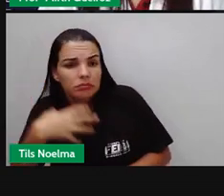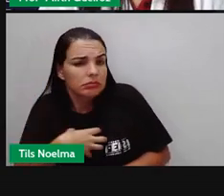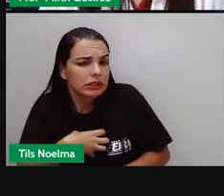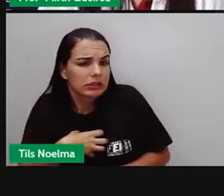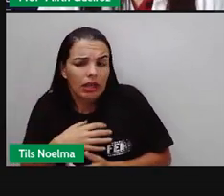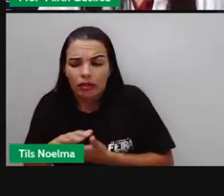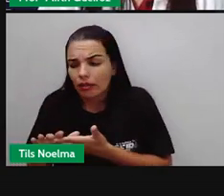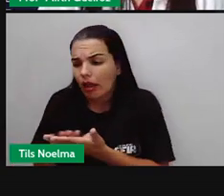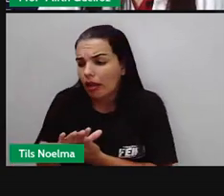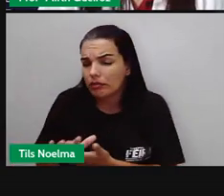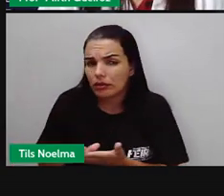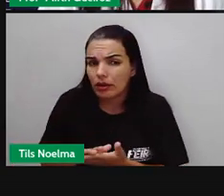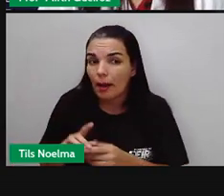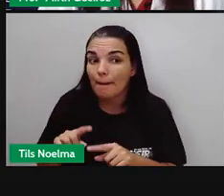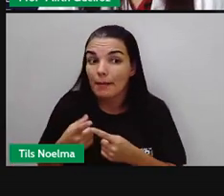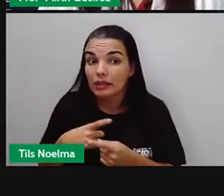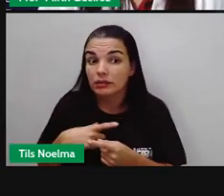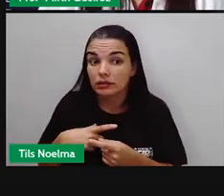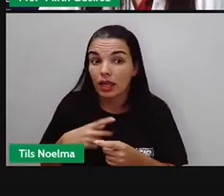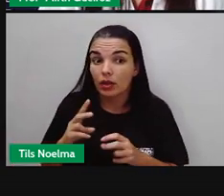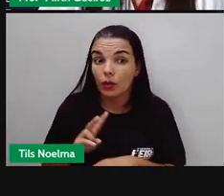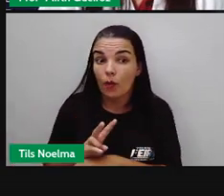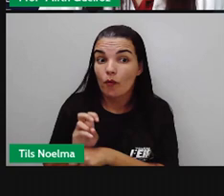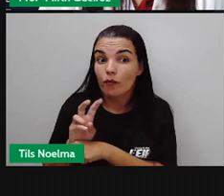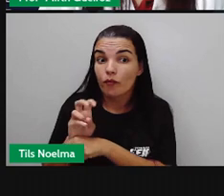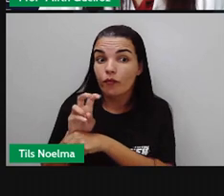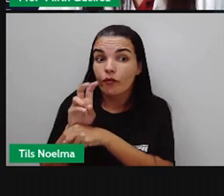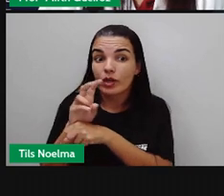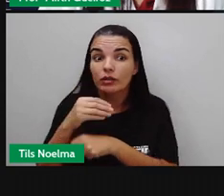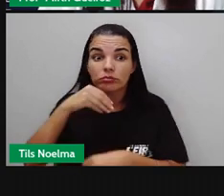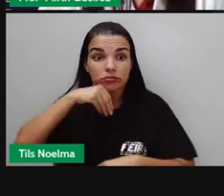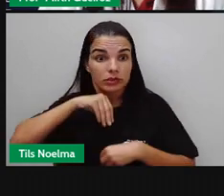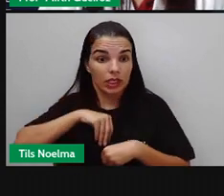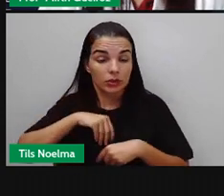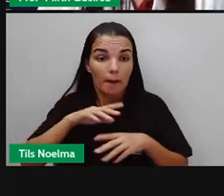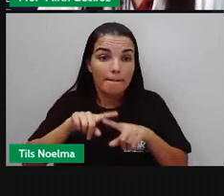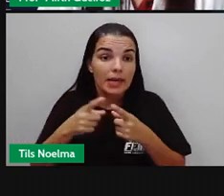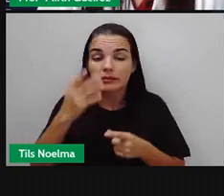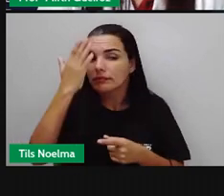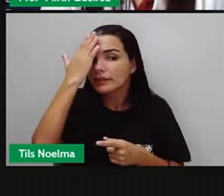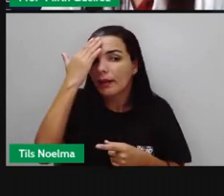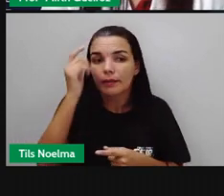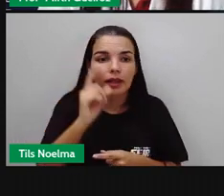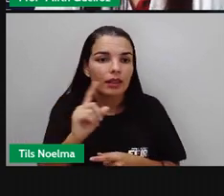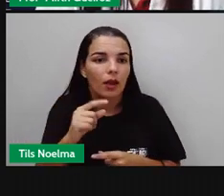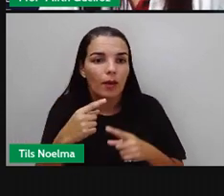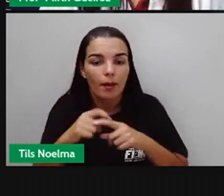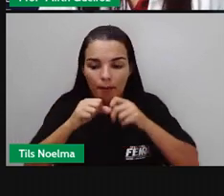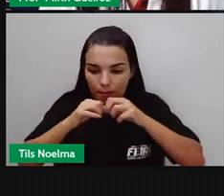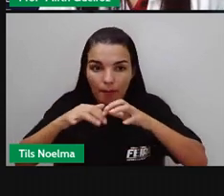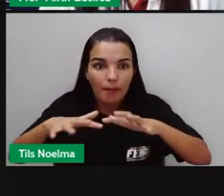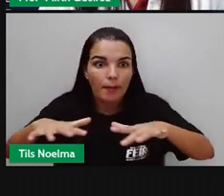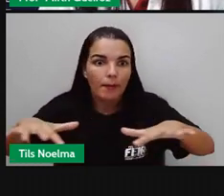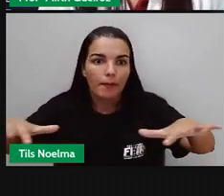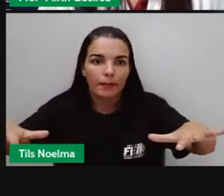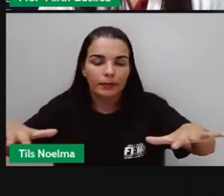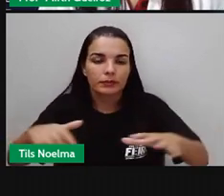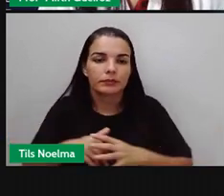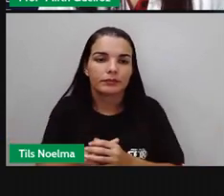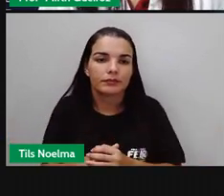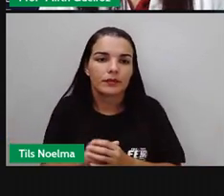importante a gente ficar em casa. Porque você pode estar contaminado e não saber e acabar espalhando esse vírus por aí.